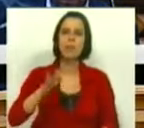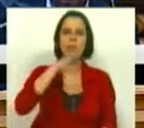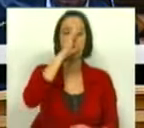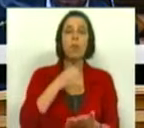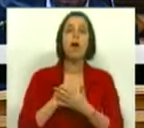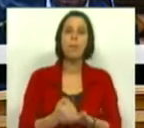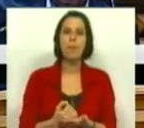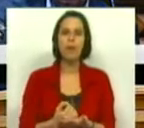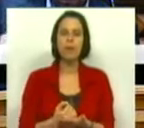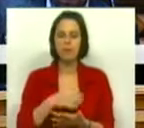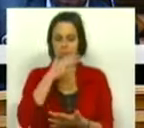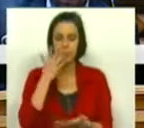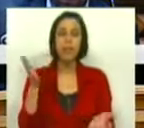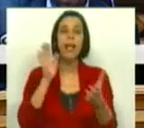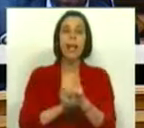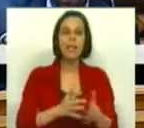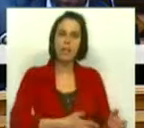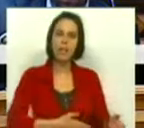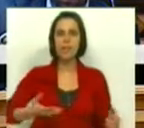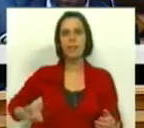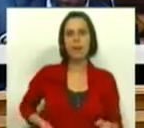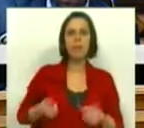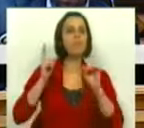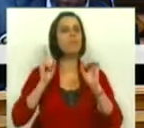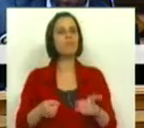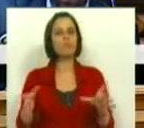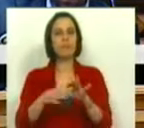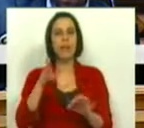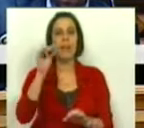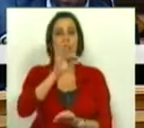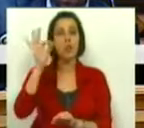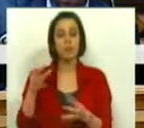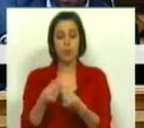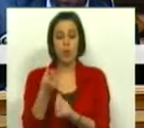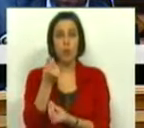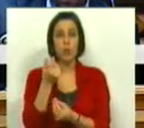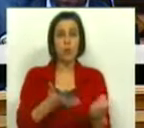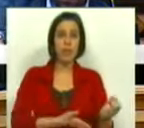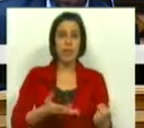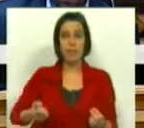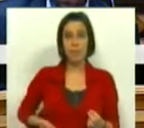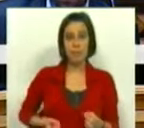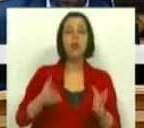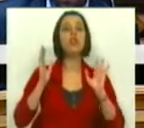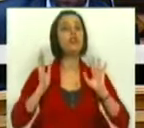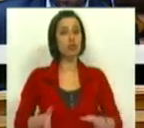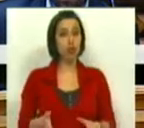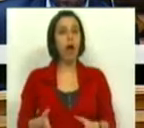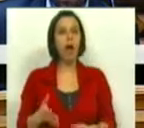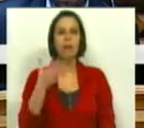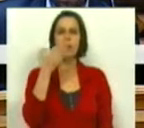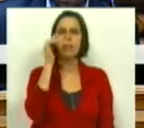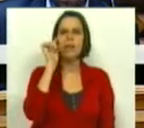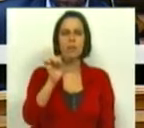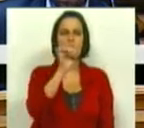-Ministro, o apoio a casais desempregados que passaram a ter uma majoração de 10% no subsídio de desemprego. Já atinge